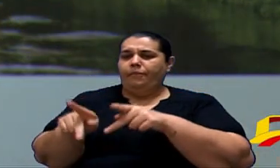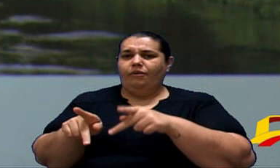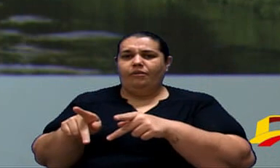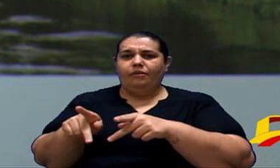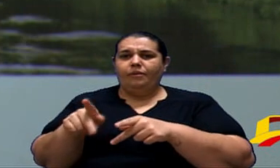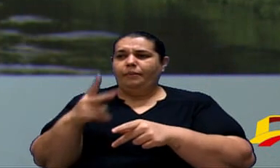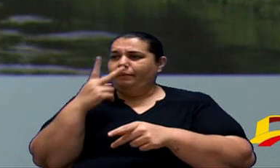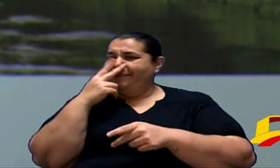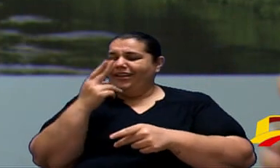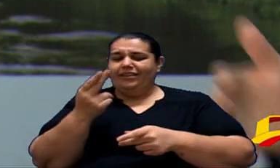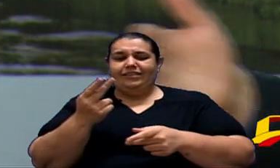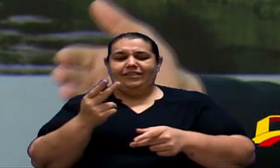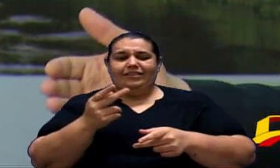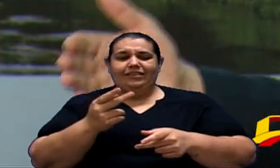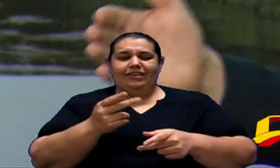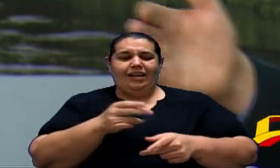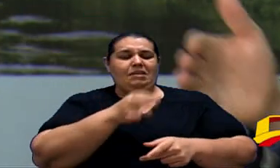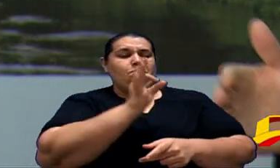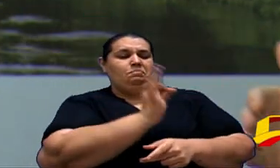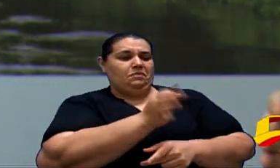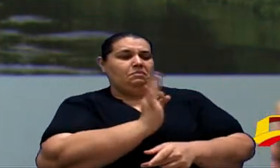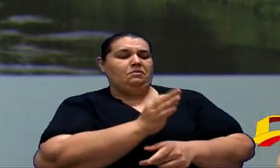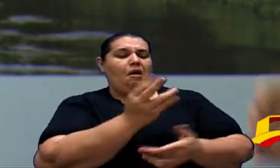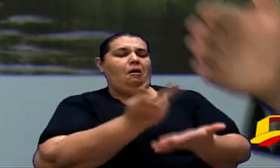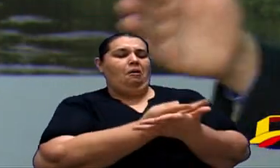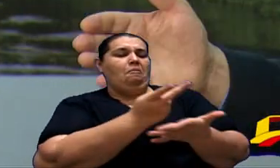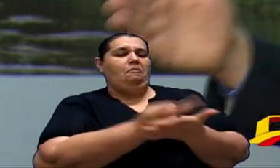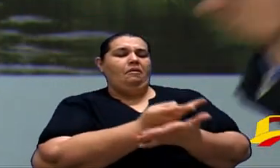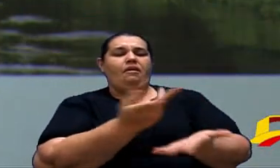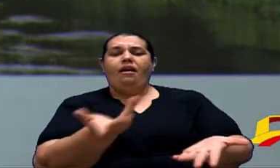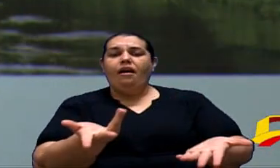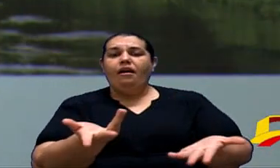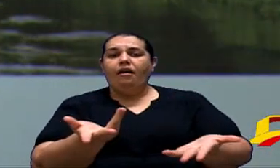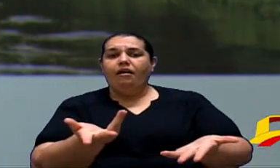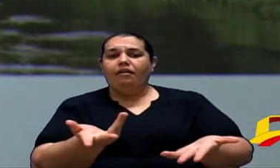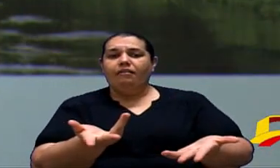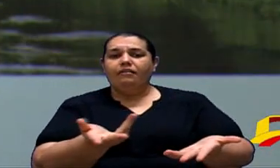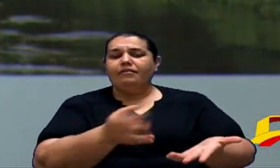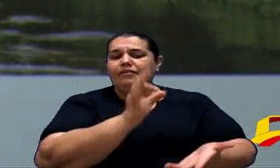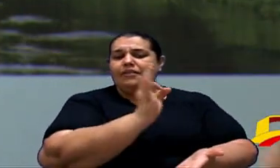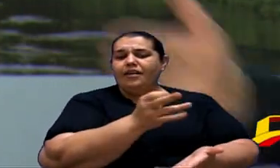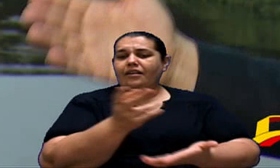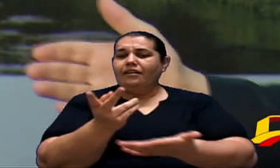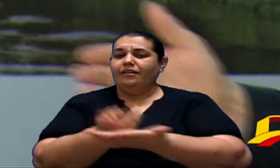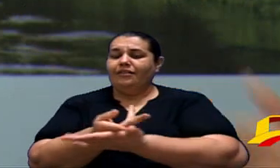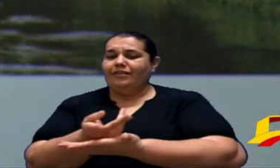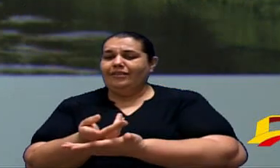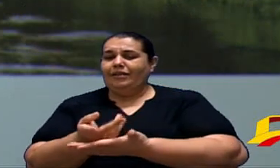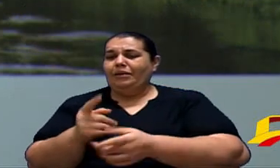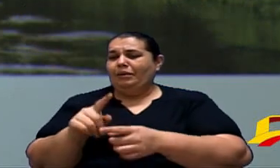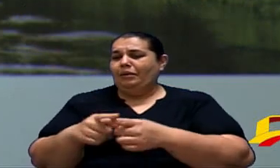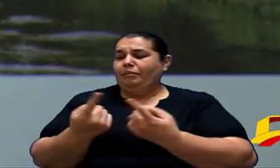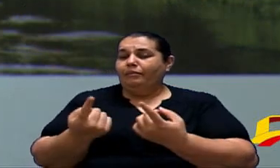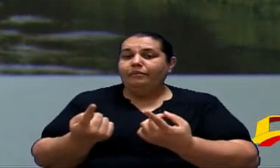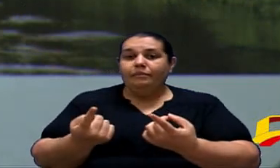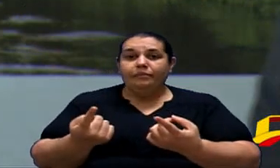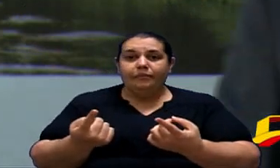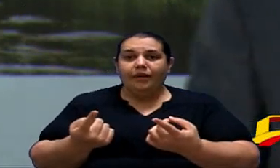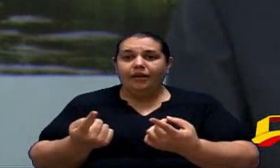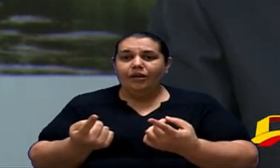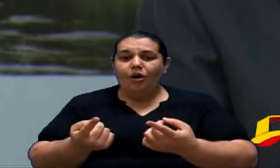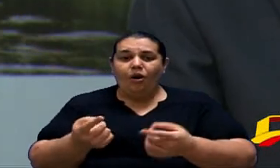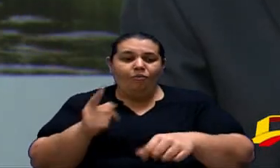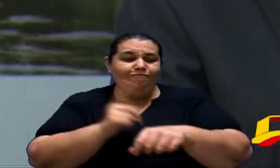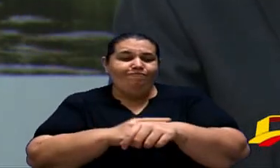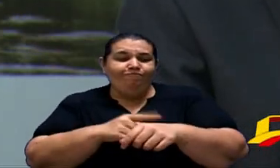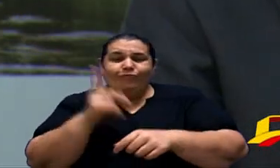Acerta E ora Erra Nas Suas Escolhas Até Pelo Momento Difícil Que Vivemos De Fígano Do País Dizia